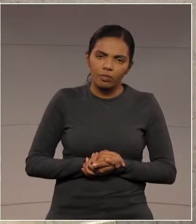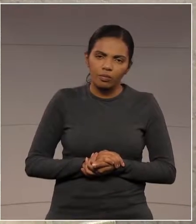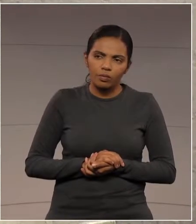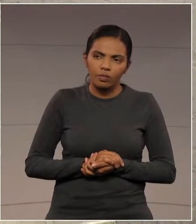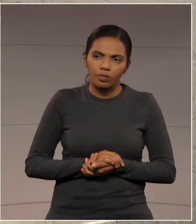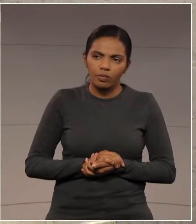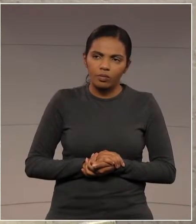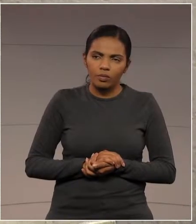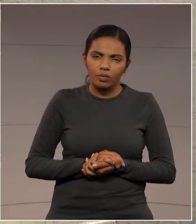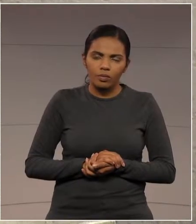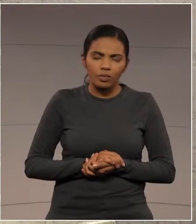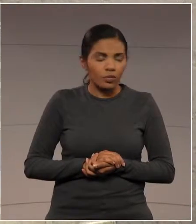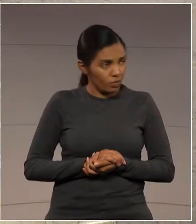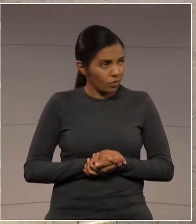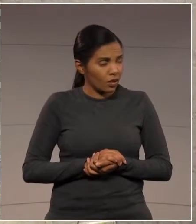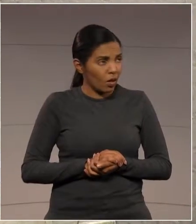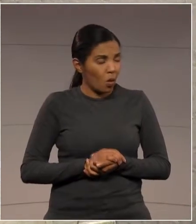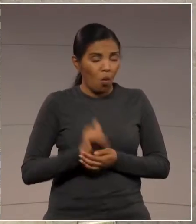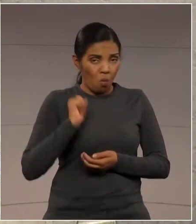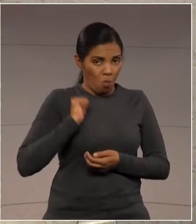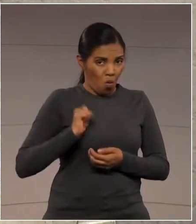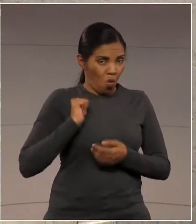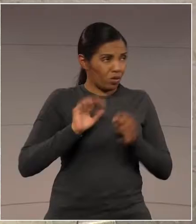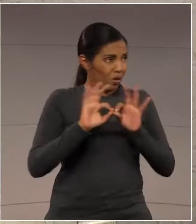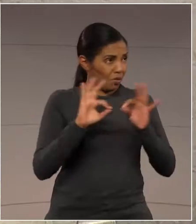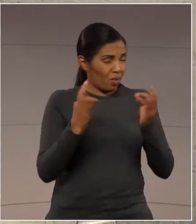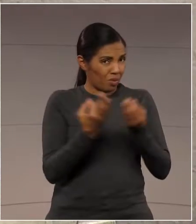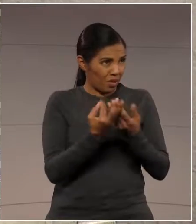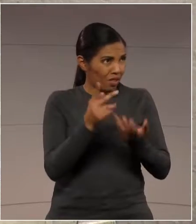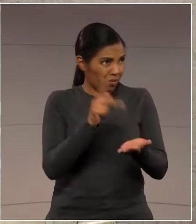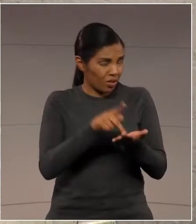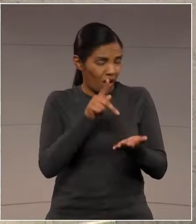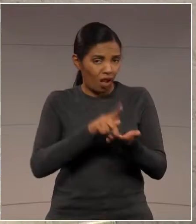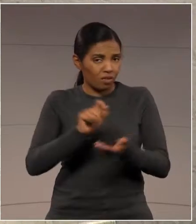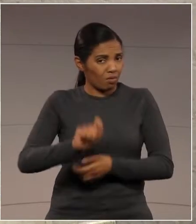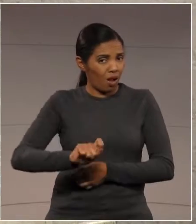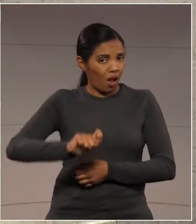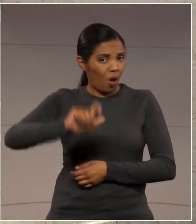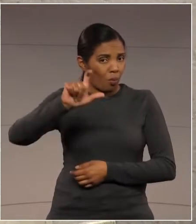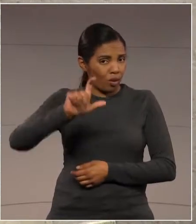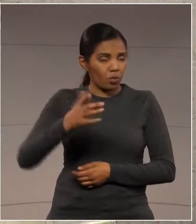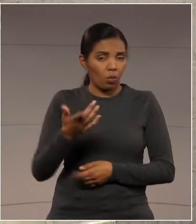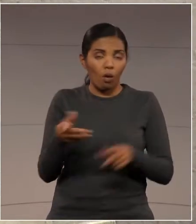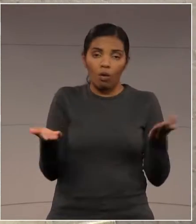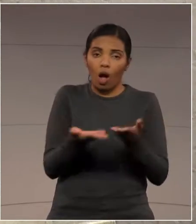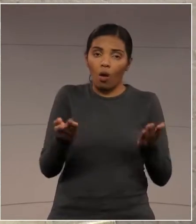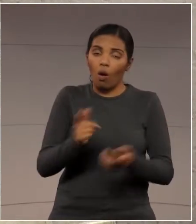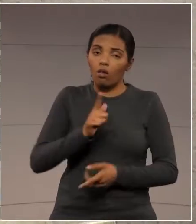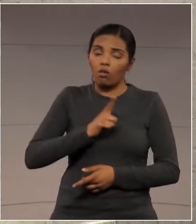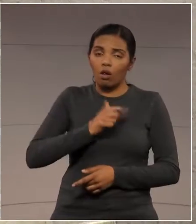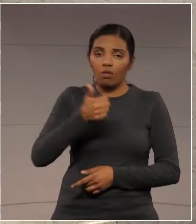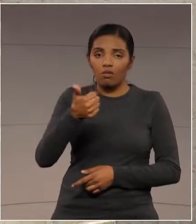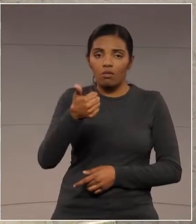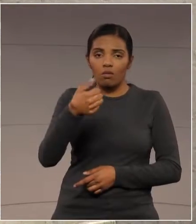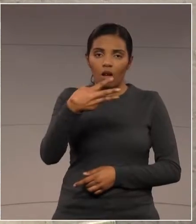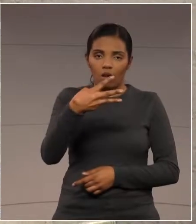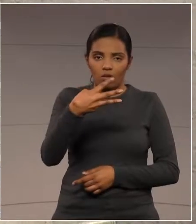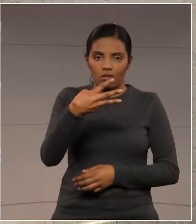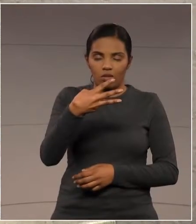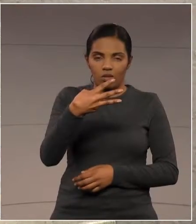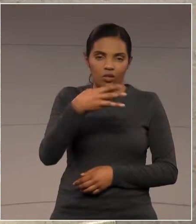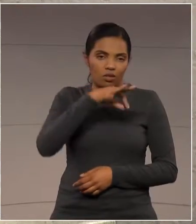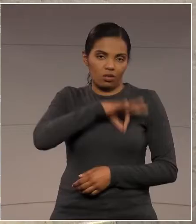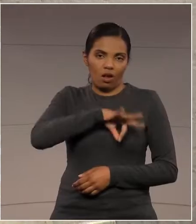o Bolsa Família, na verdade, aumentou. O Bolsonaro incluiu o 13º salário que